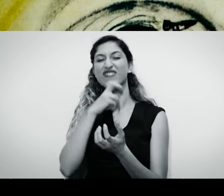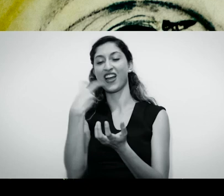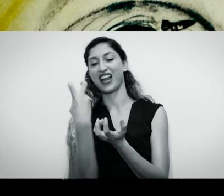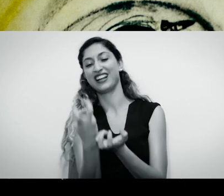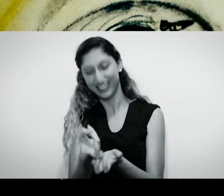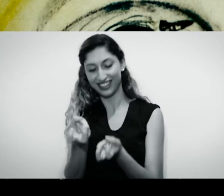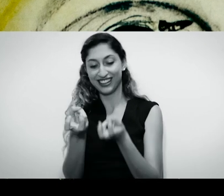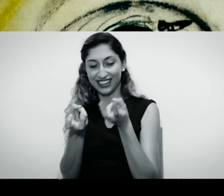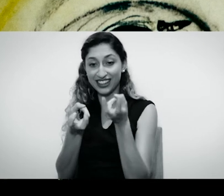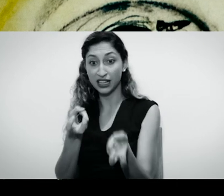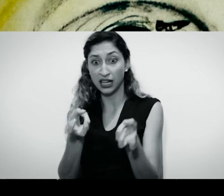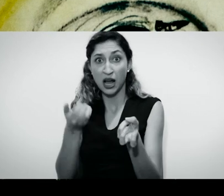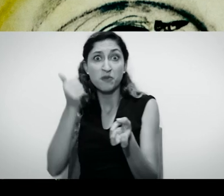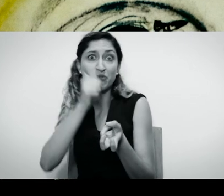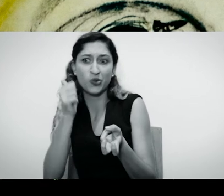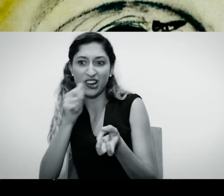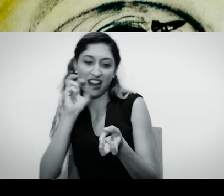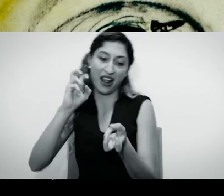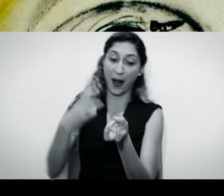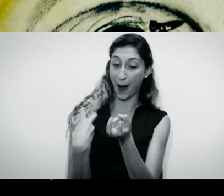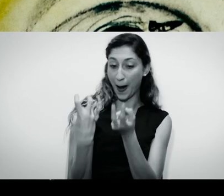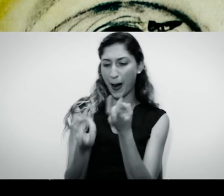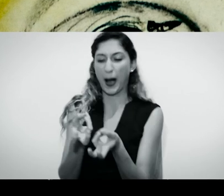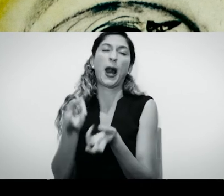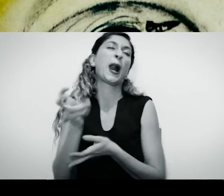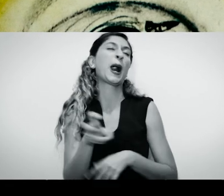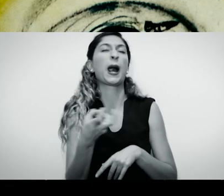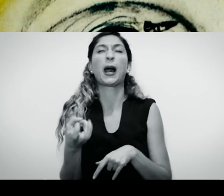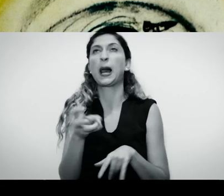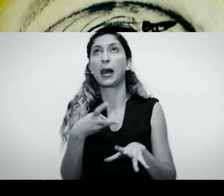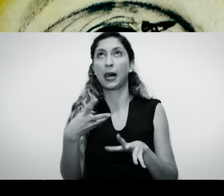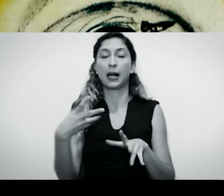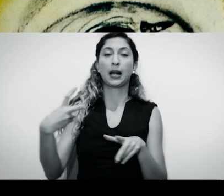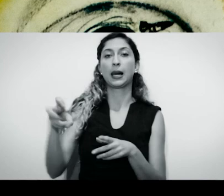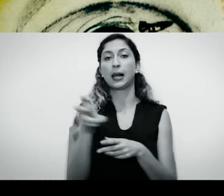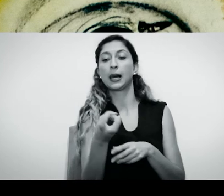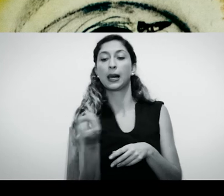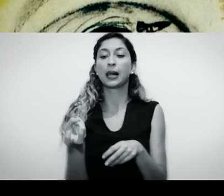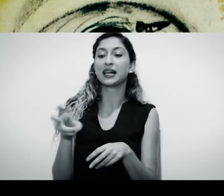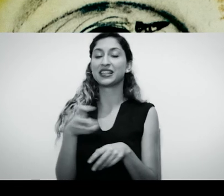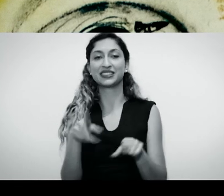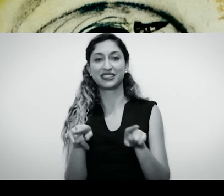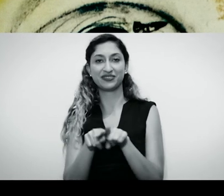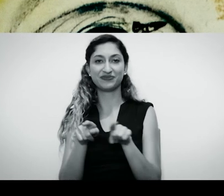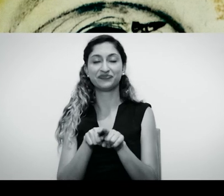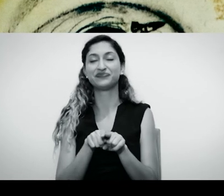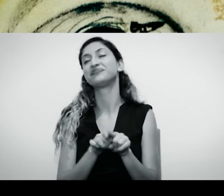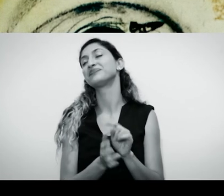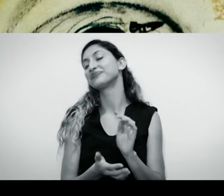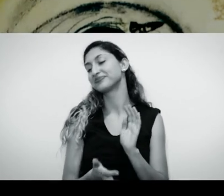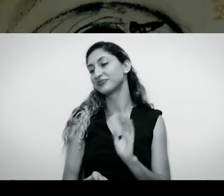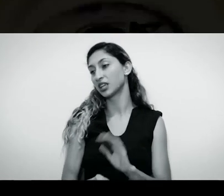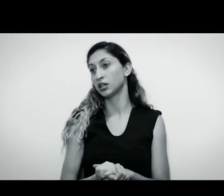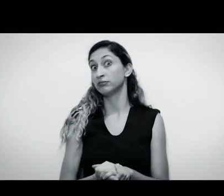cabeça para baixo, sapato para cima, olha os modos de batina. Foi aí que o tal do